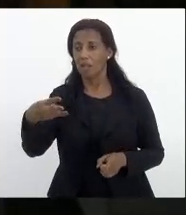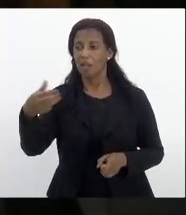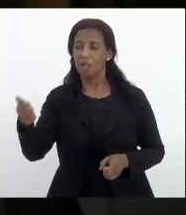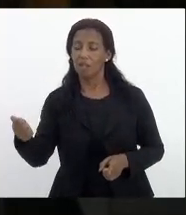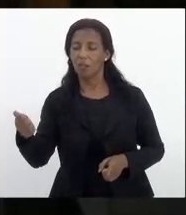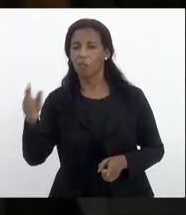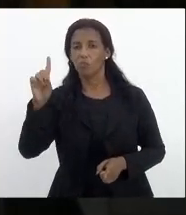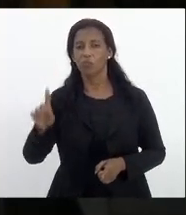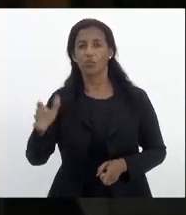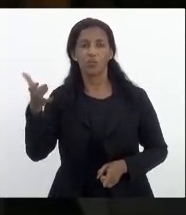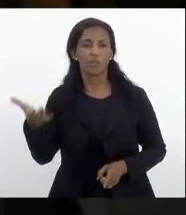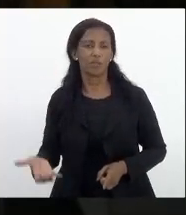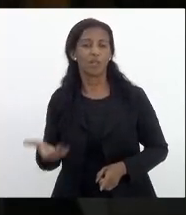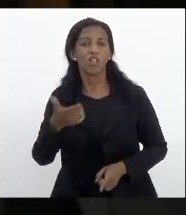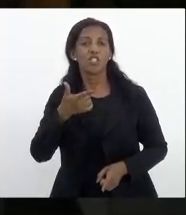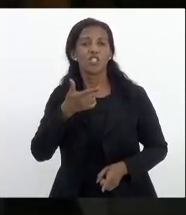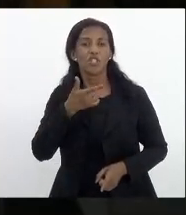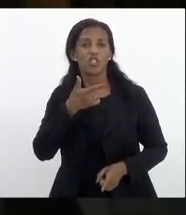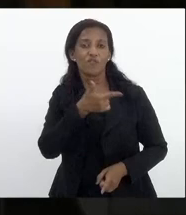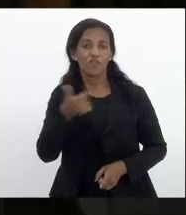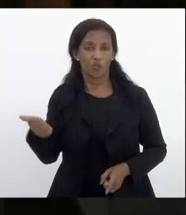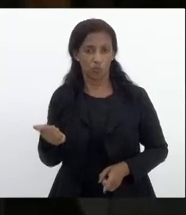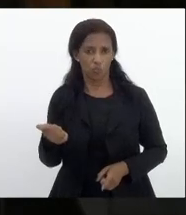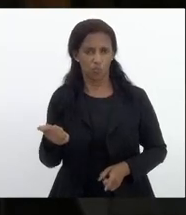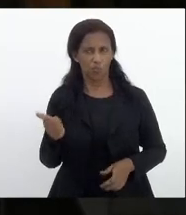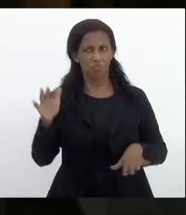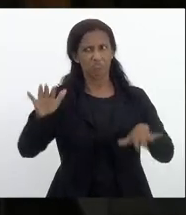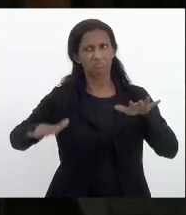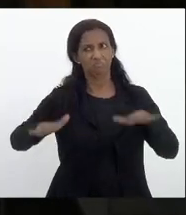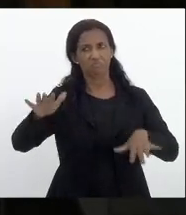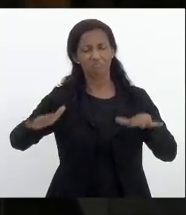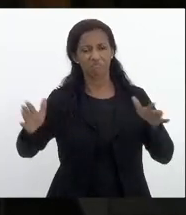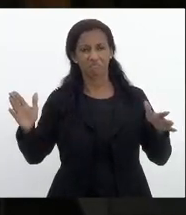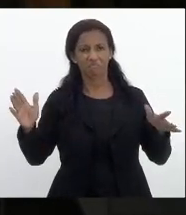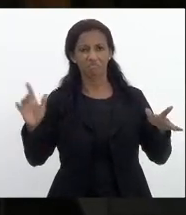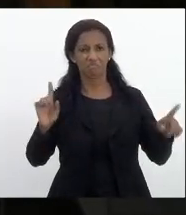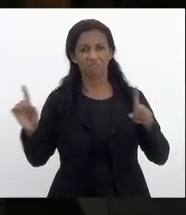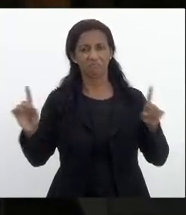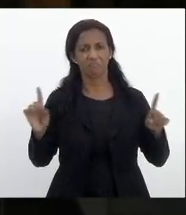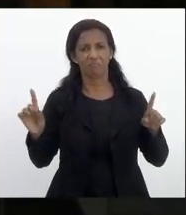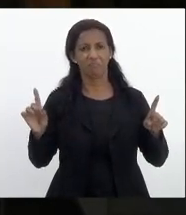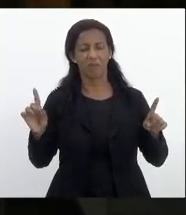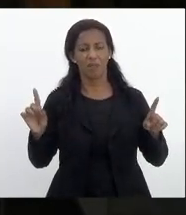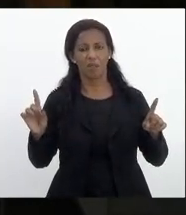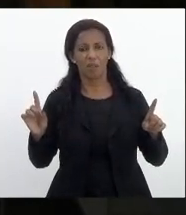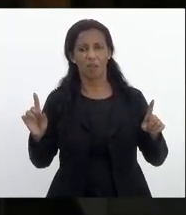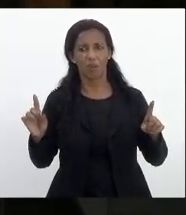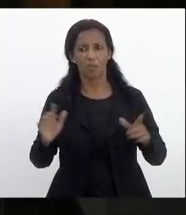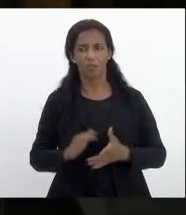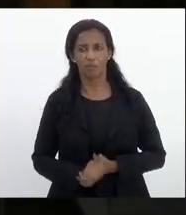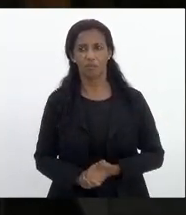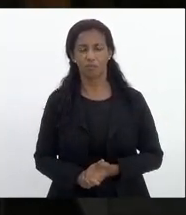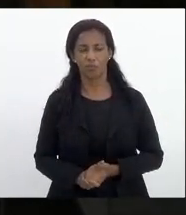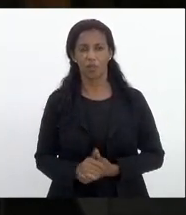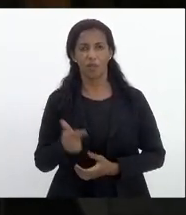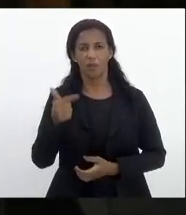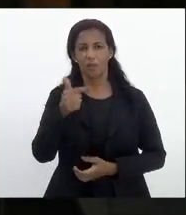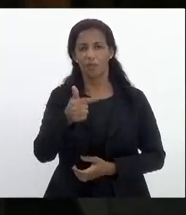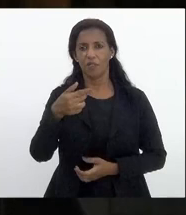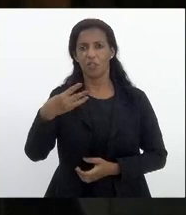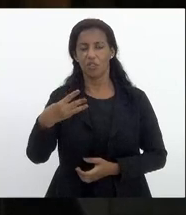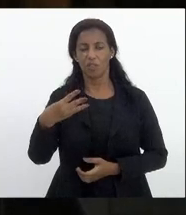dezembro de 21 isso vai dar aproximadamente uma reposição de 23